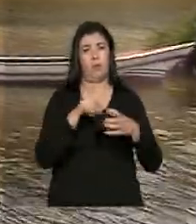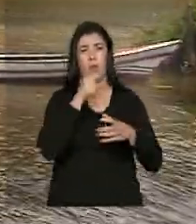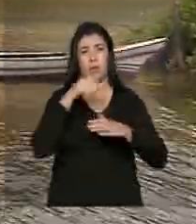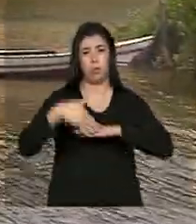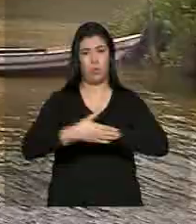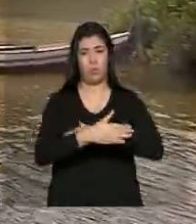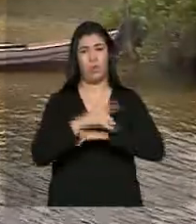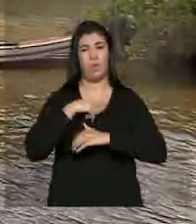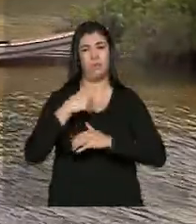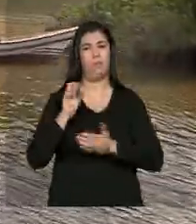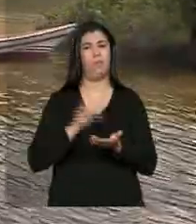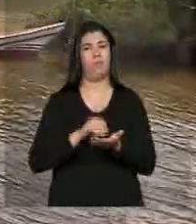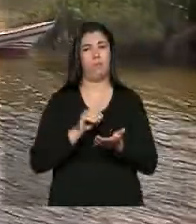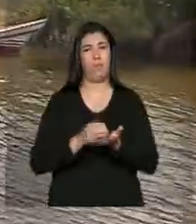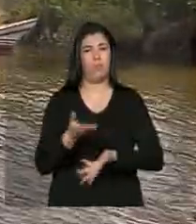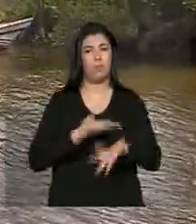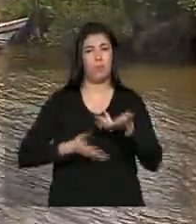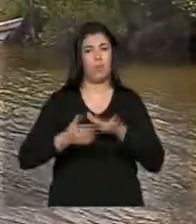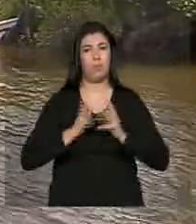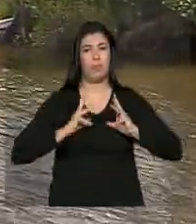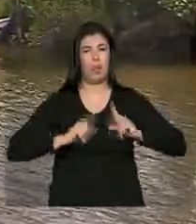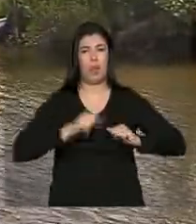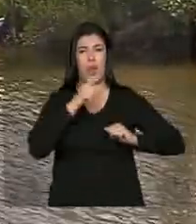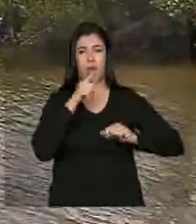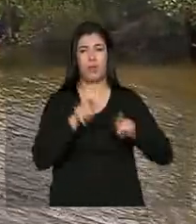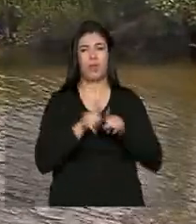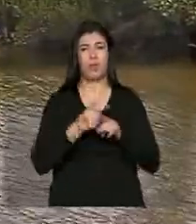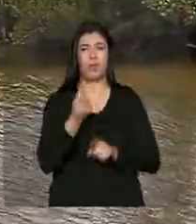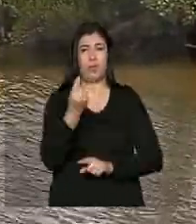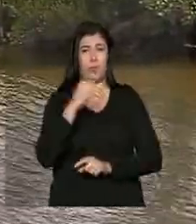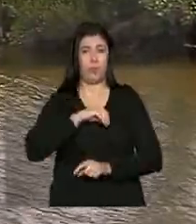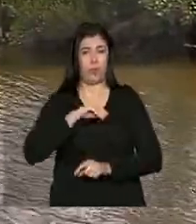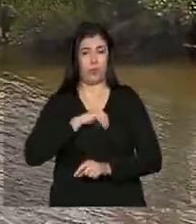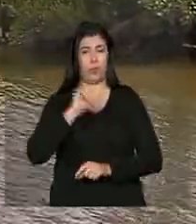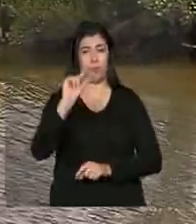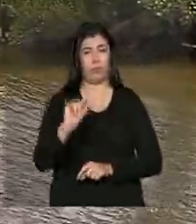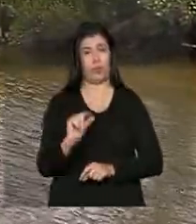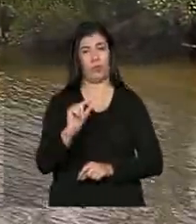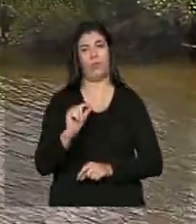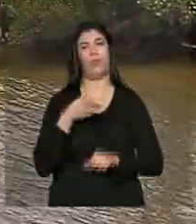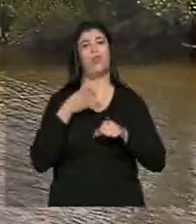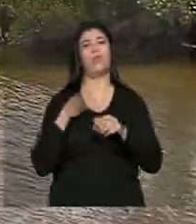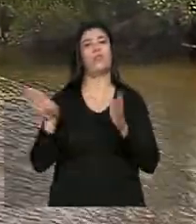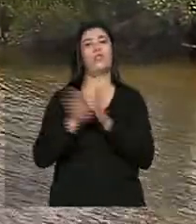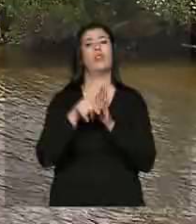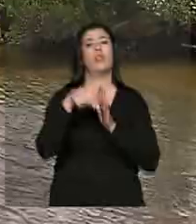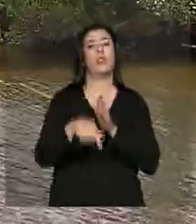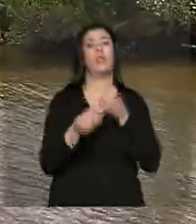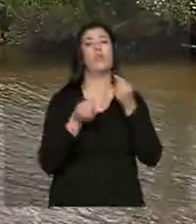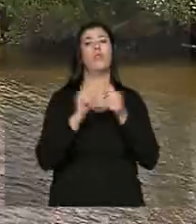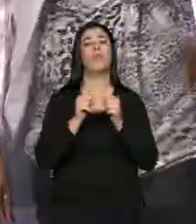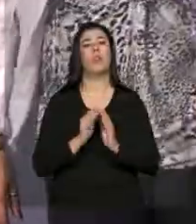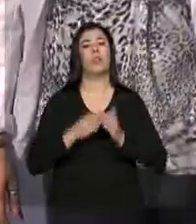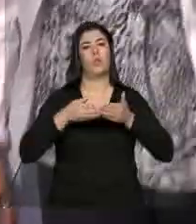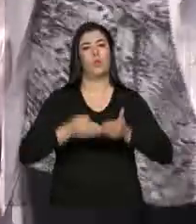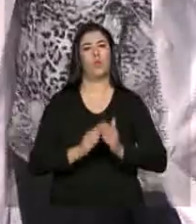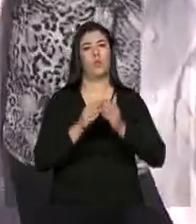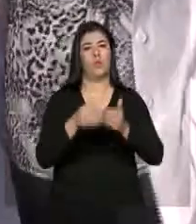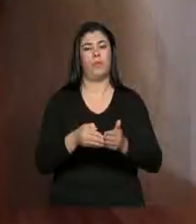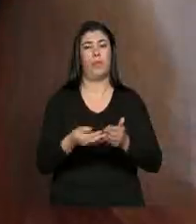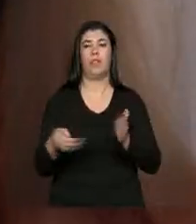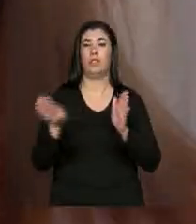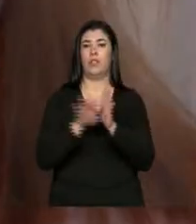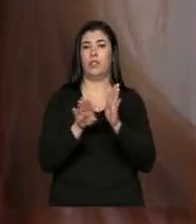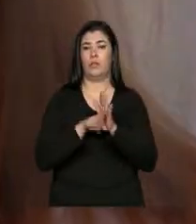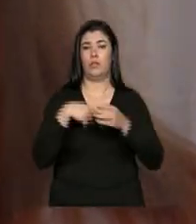tratamento de água ou esgoto. A renda da população é muito baixa e o acesso a esse ponto só é feito de barco. Chegaram na